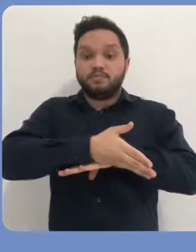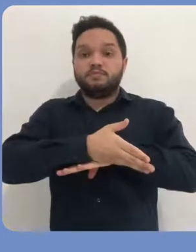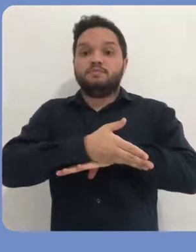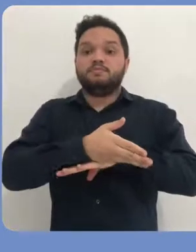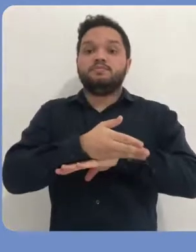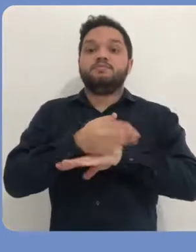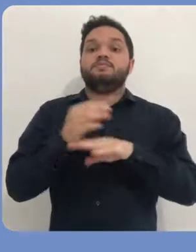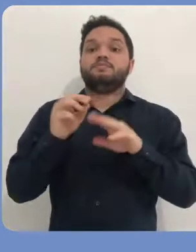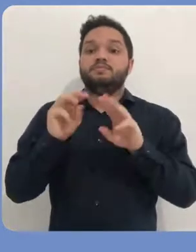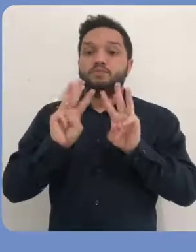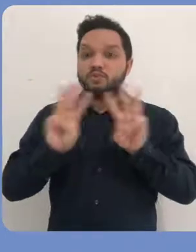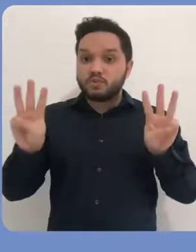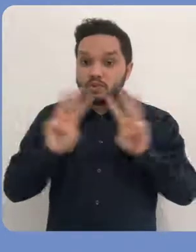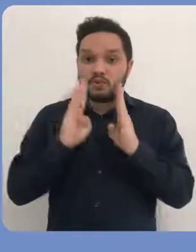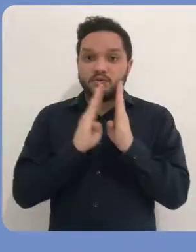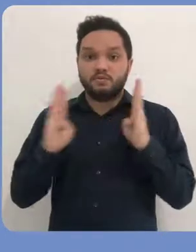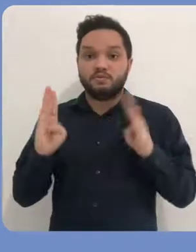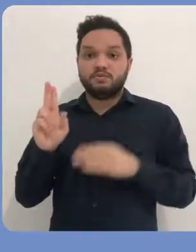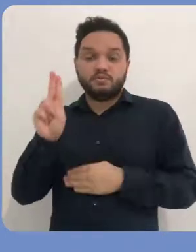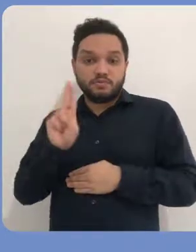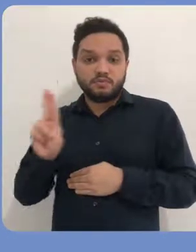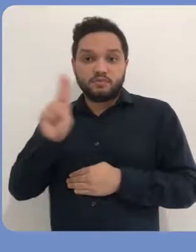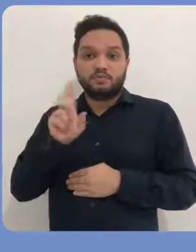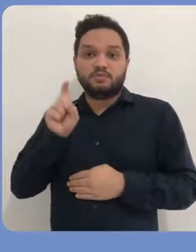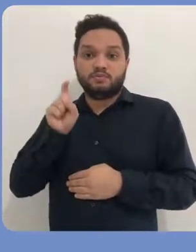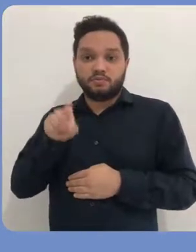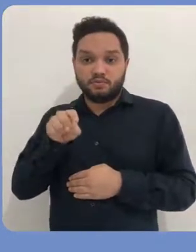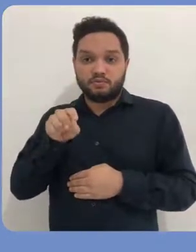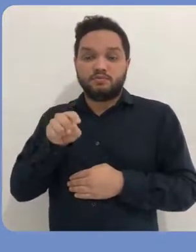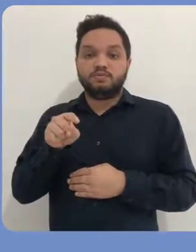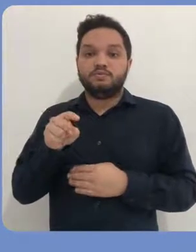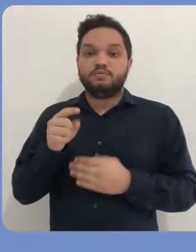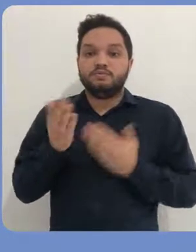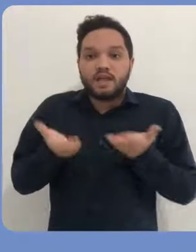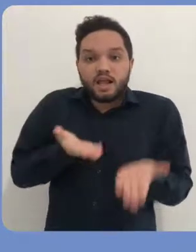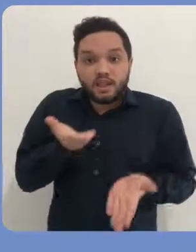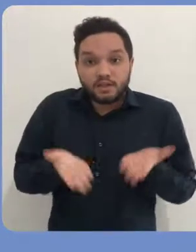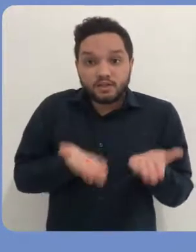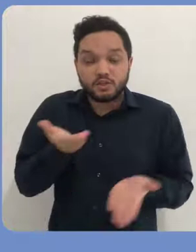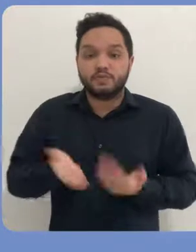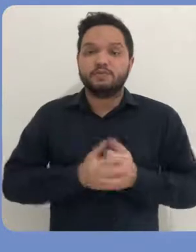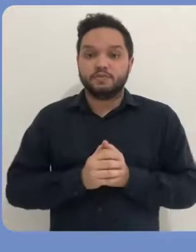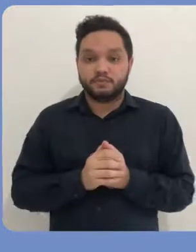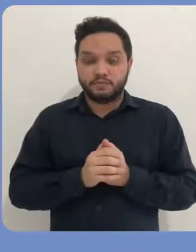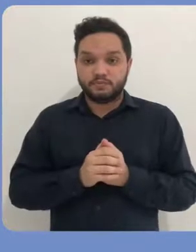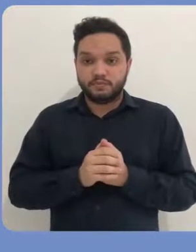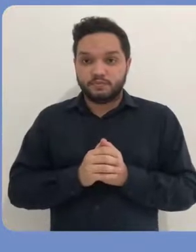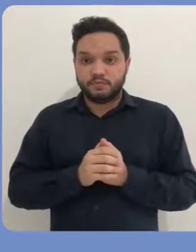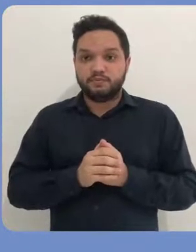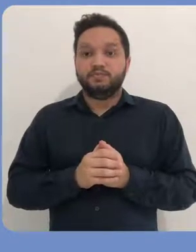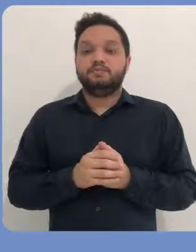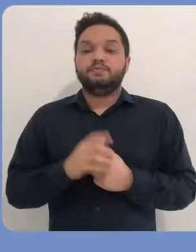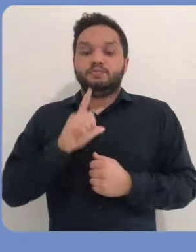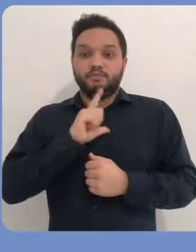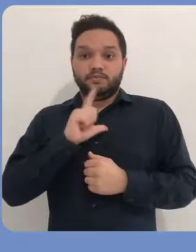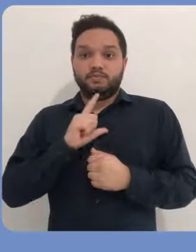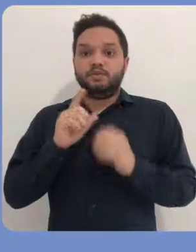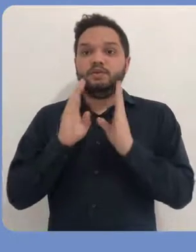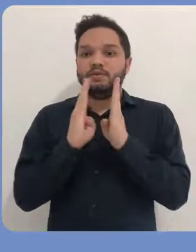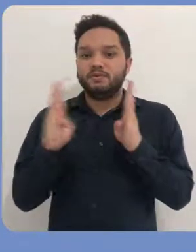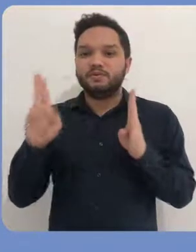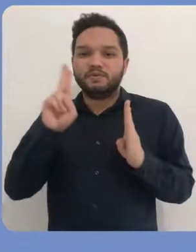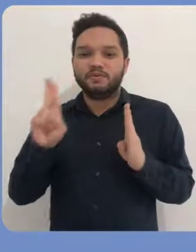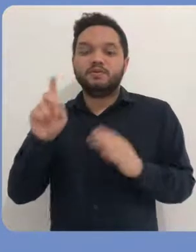no portal da biblioteca universitária e clicar na opção atendimento. Nesta janela do portal de